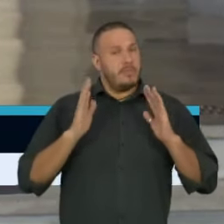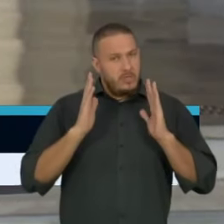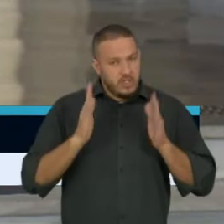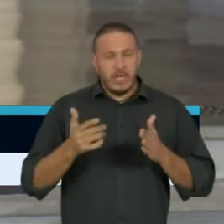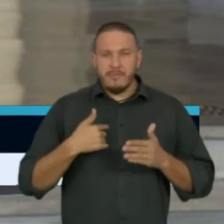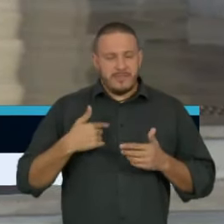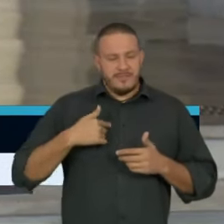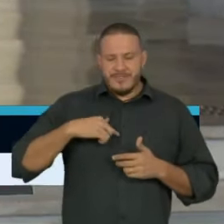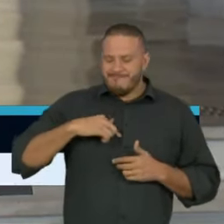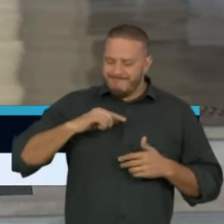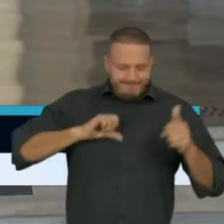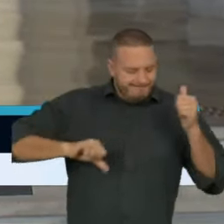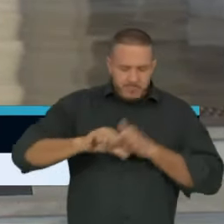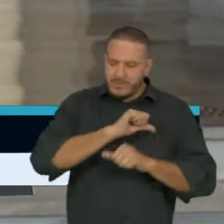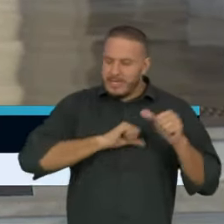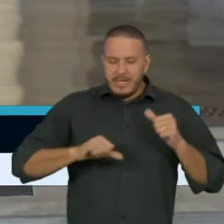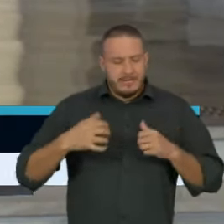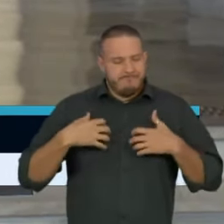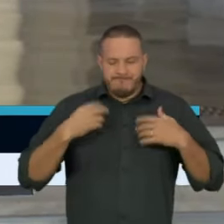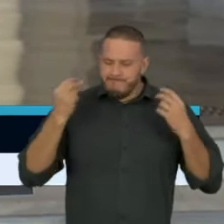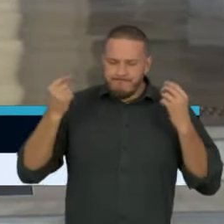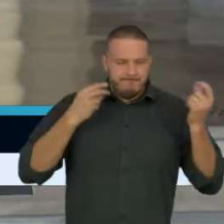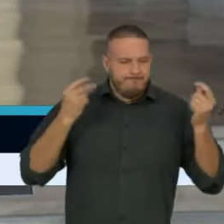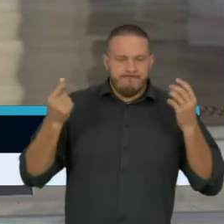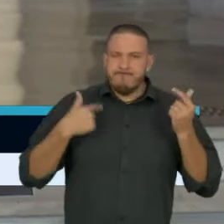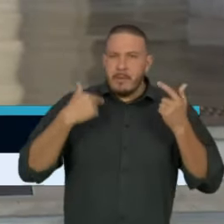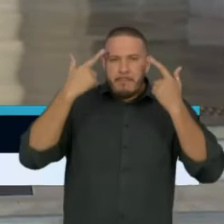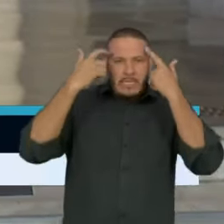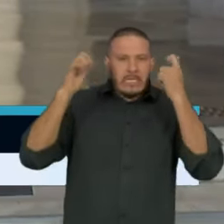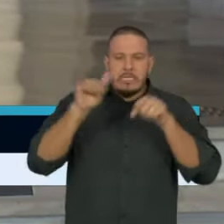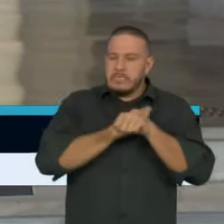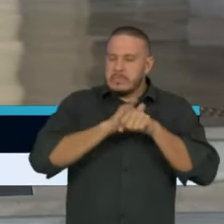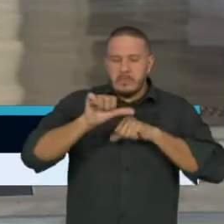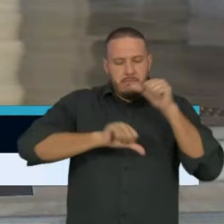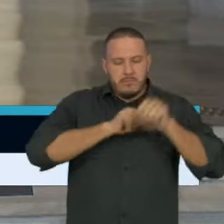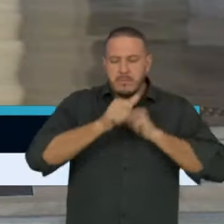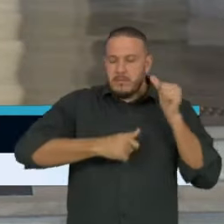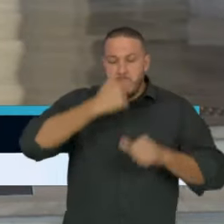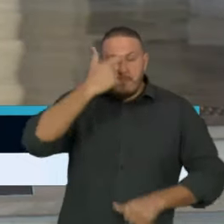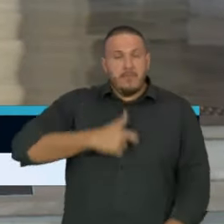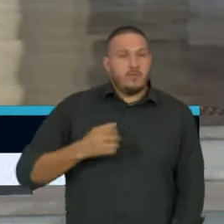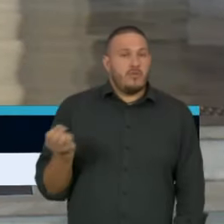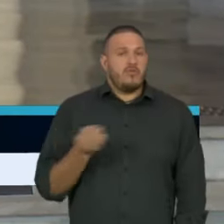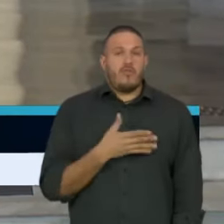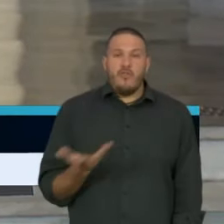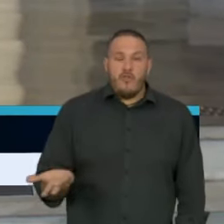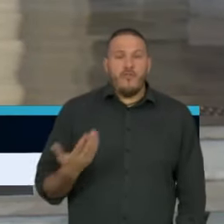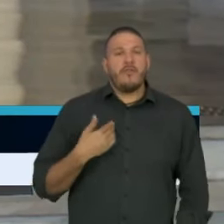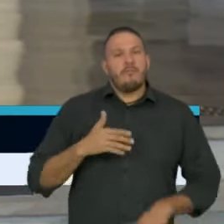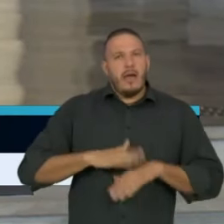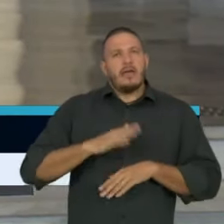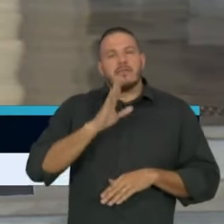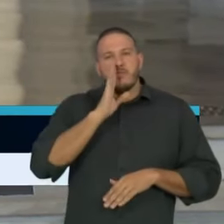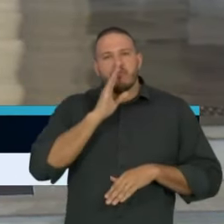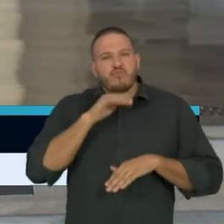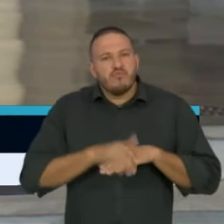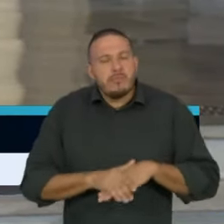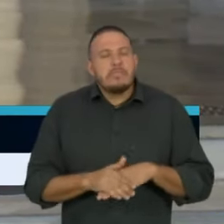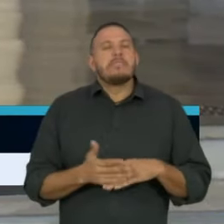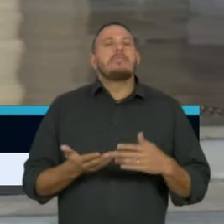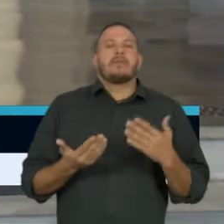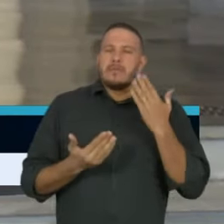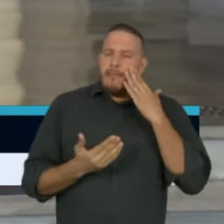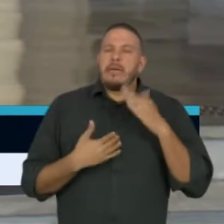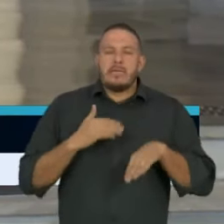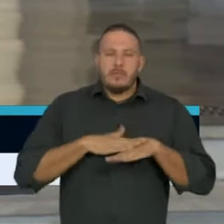reinventar. Eu tive que criar um Davi novo. Seguramente mais humilde e sabendo os